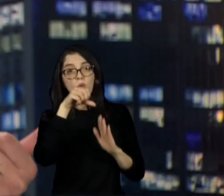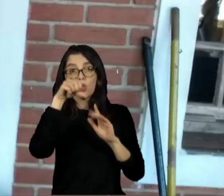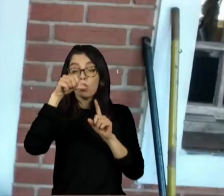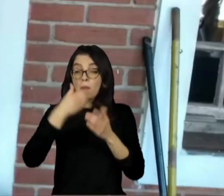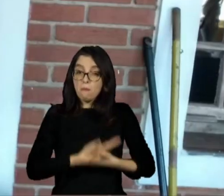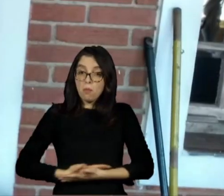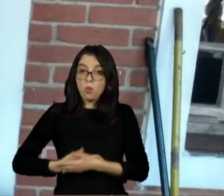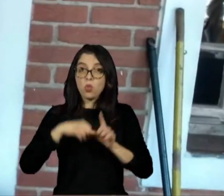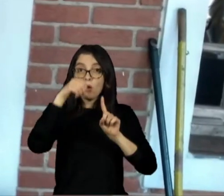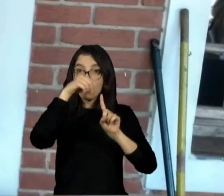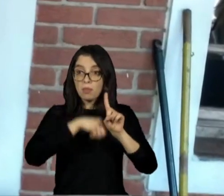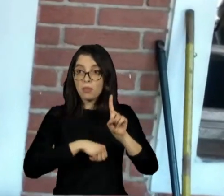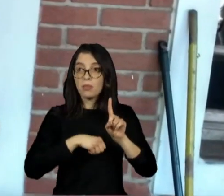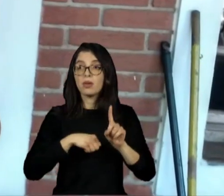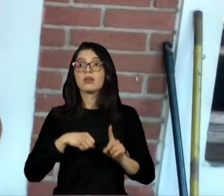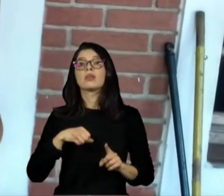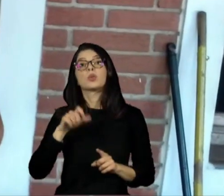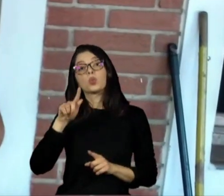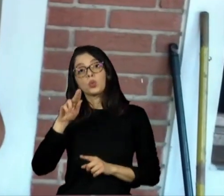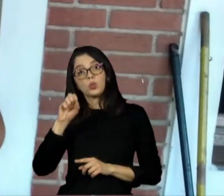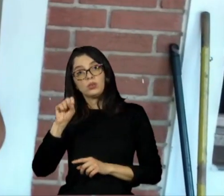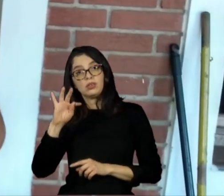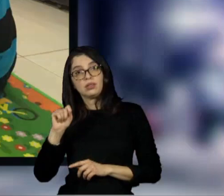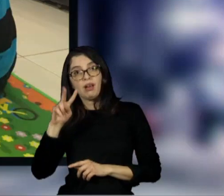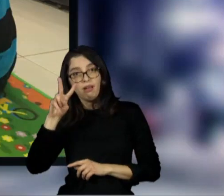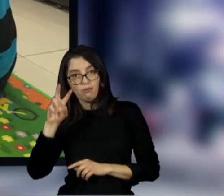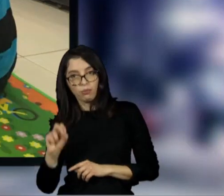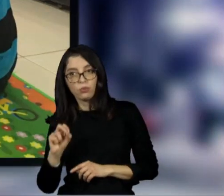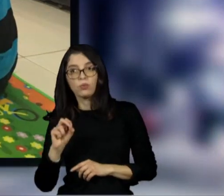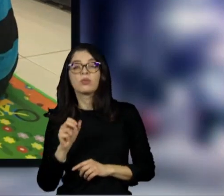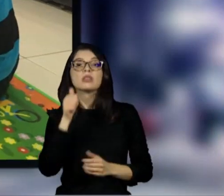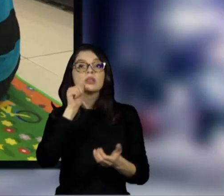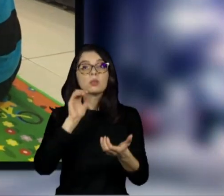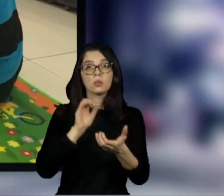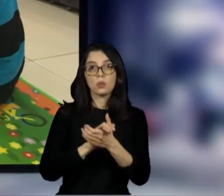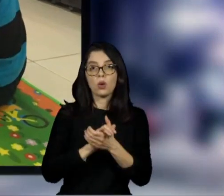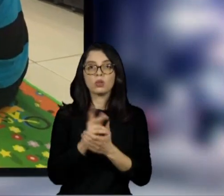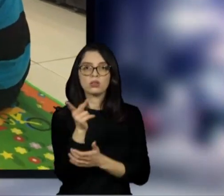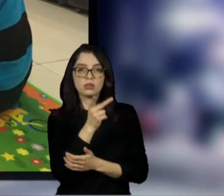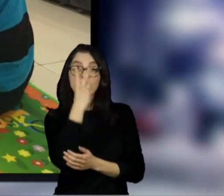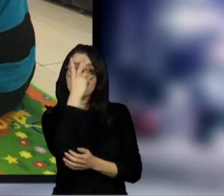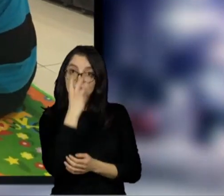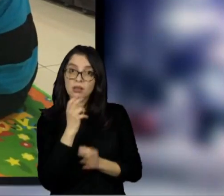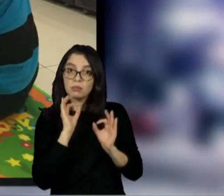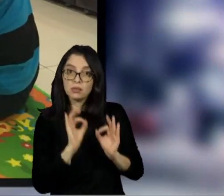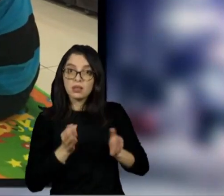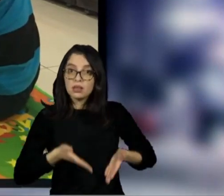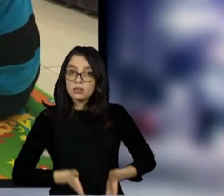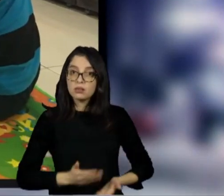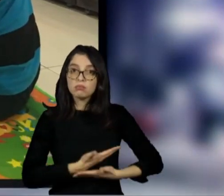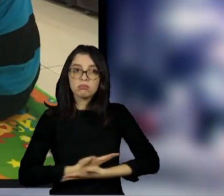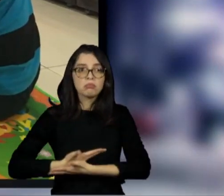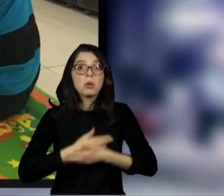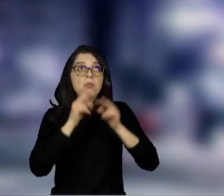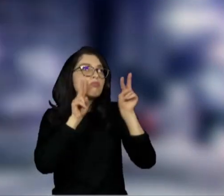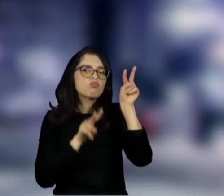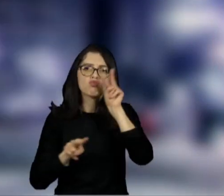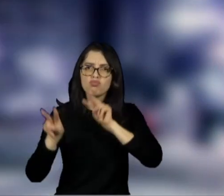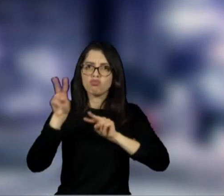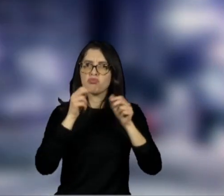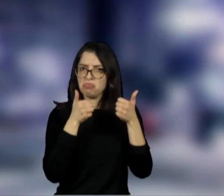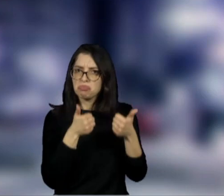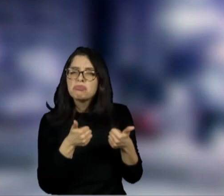Leonardo? Que diferente de você e da sua esposa, que são cegos, ele enxerga, tem a visão normal, não é, Leonardo?